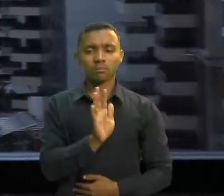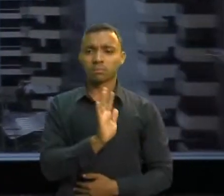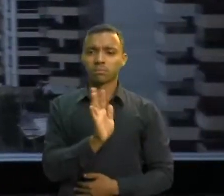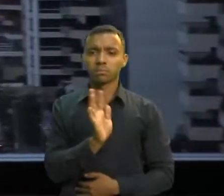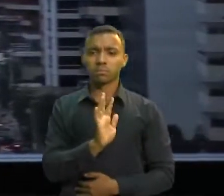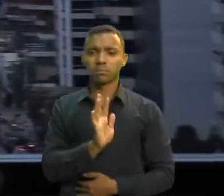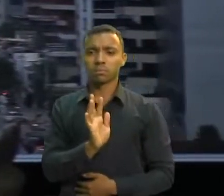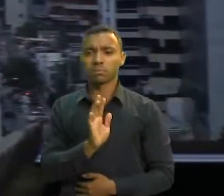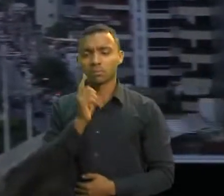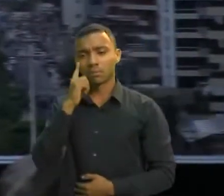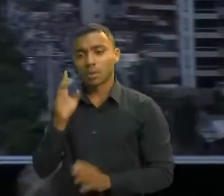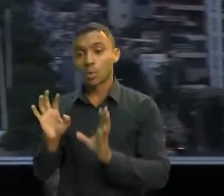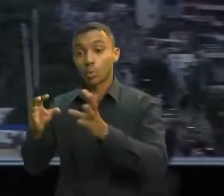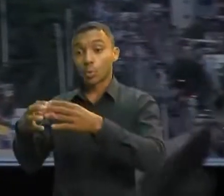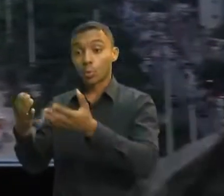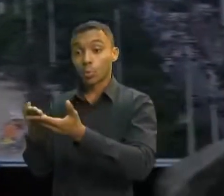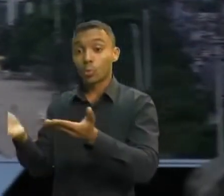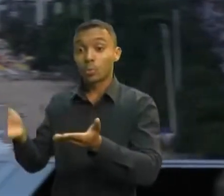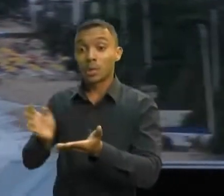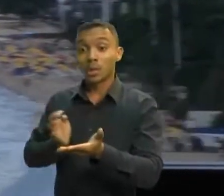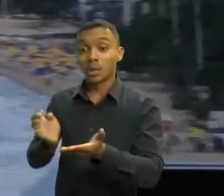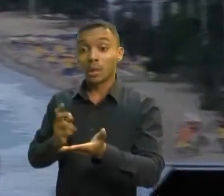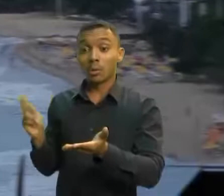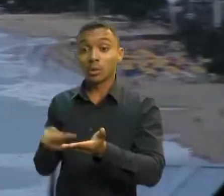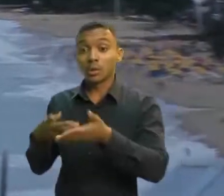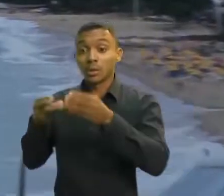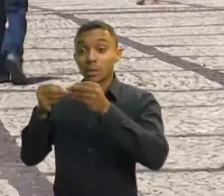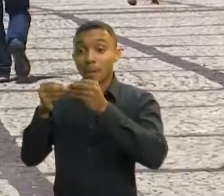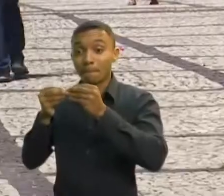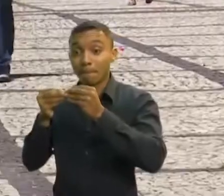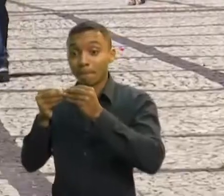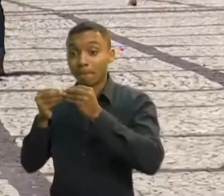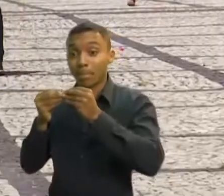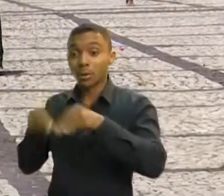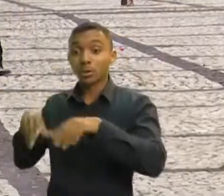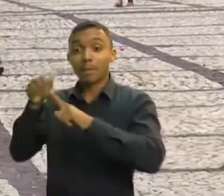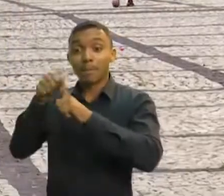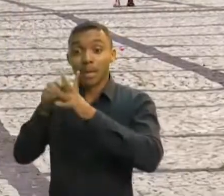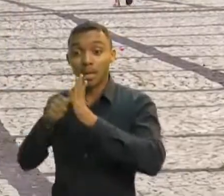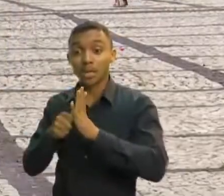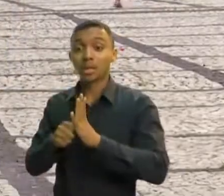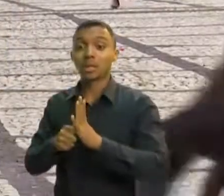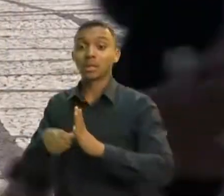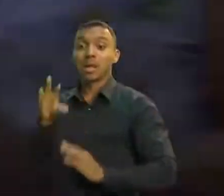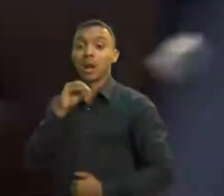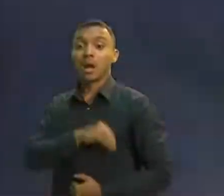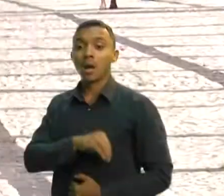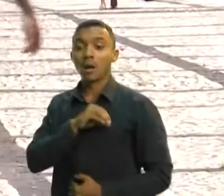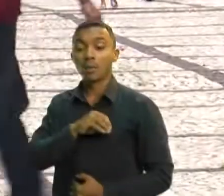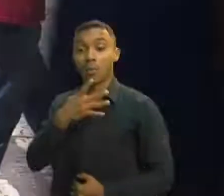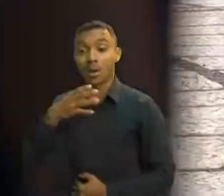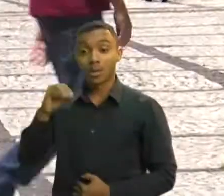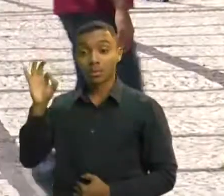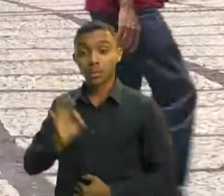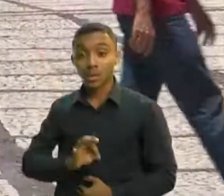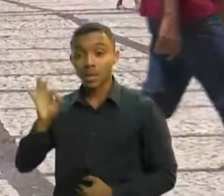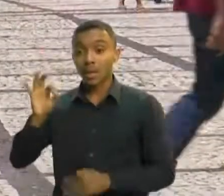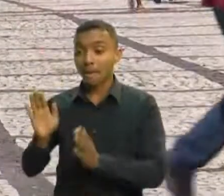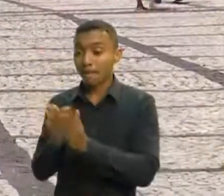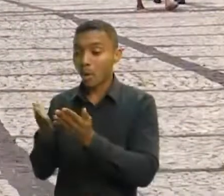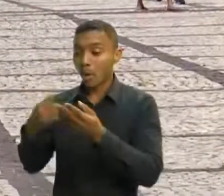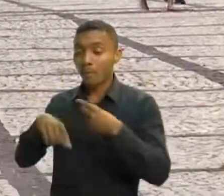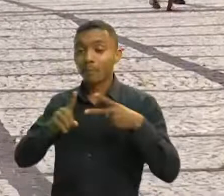ricos tiveram uma perda mais acentuada na renda. Os 40% mais pobres, os 10